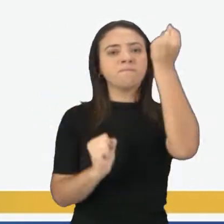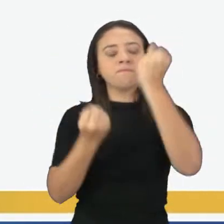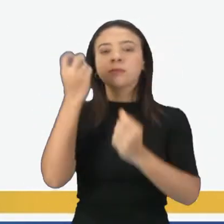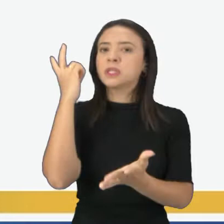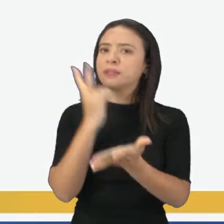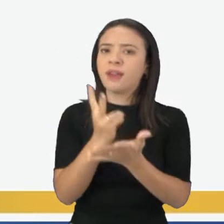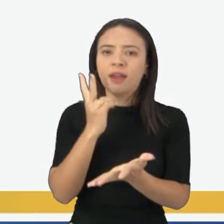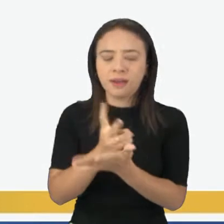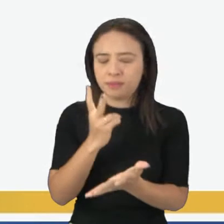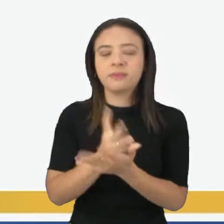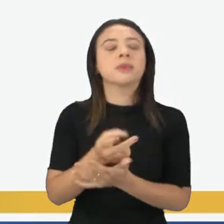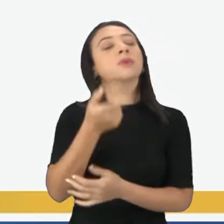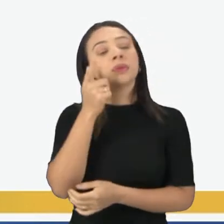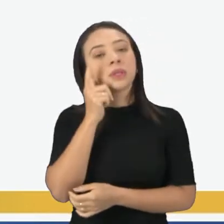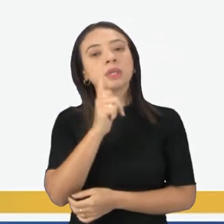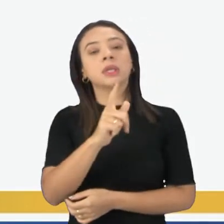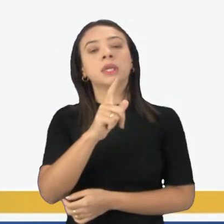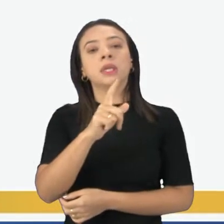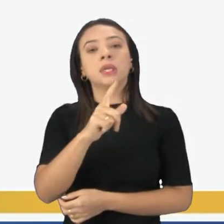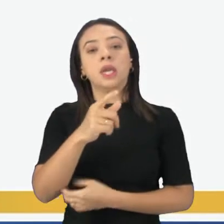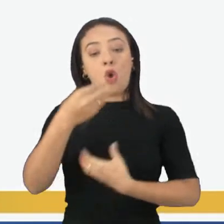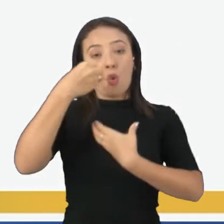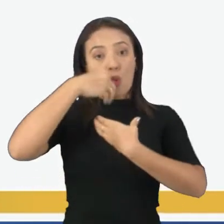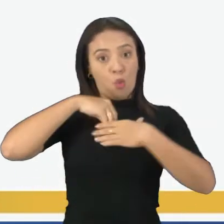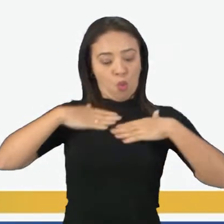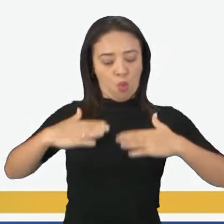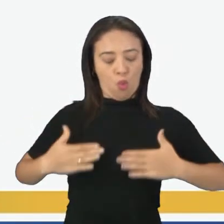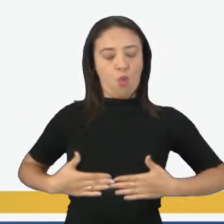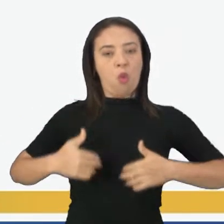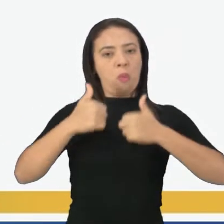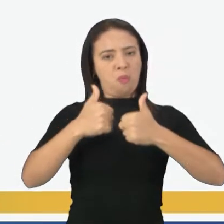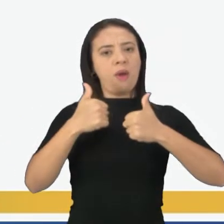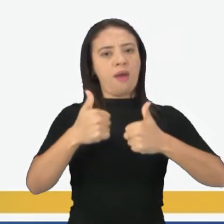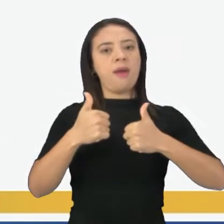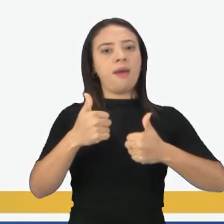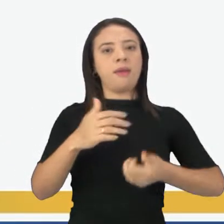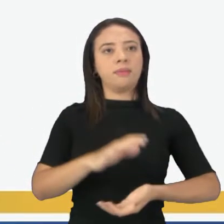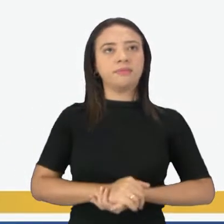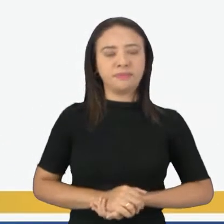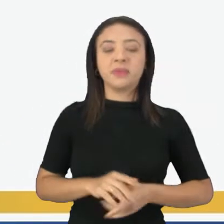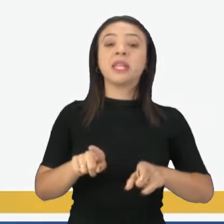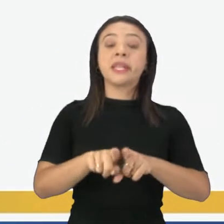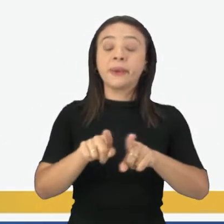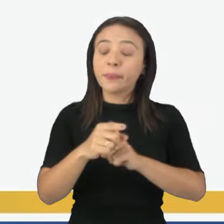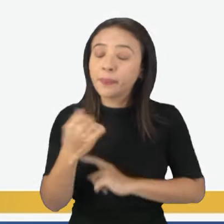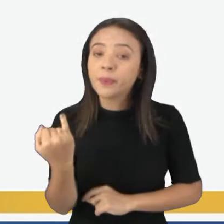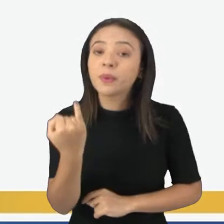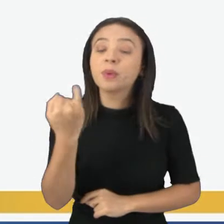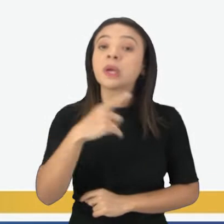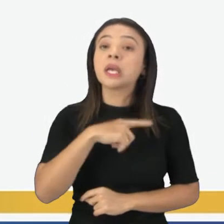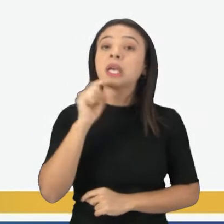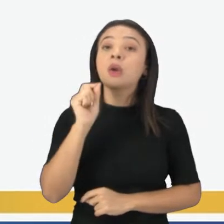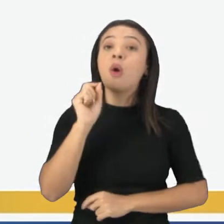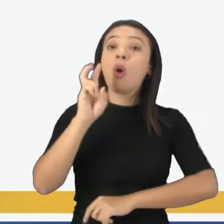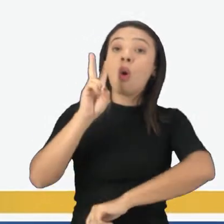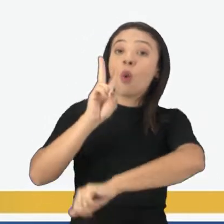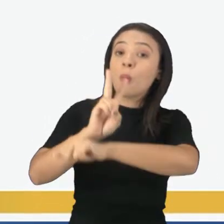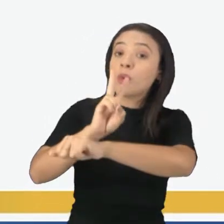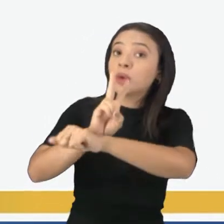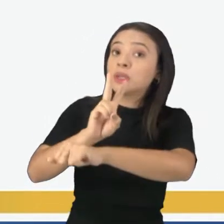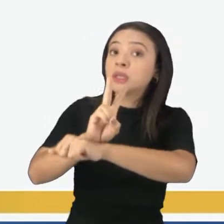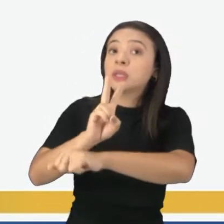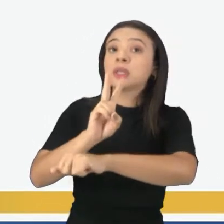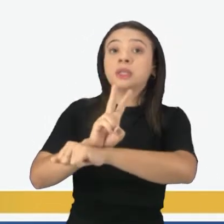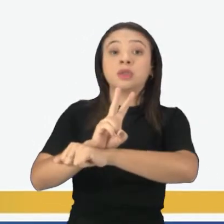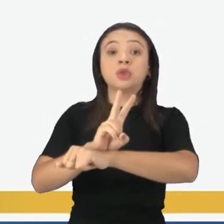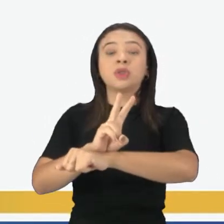regularmente para manter o bom funcionamento do corpo. É fundamental também que tenhamos cuidado com a